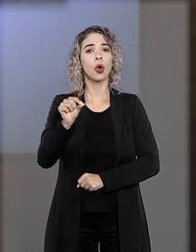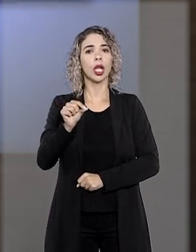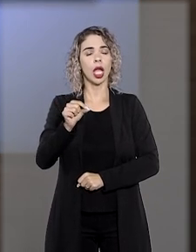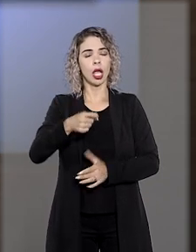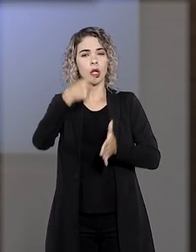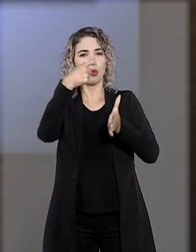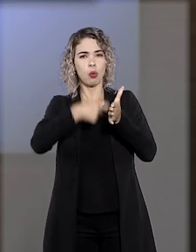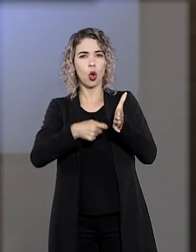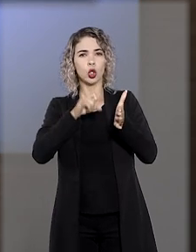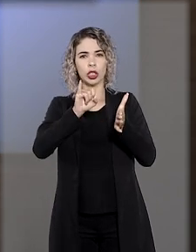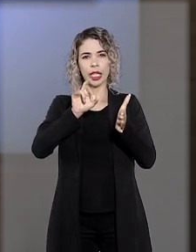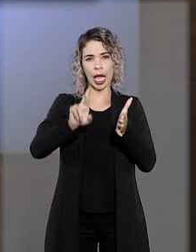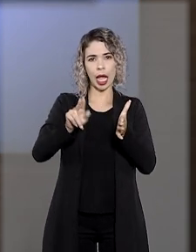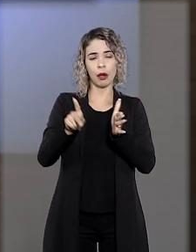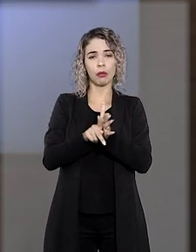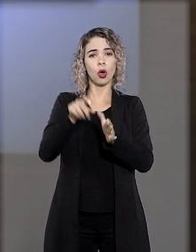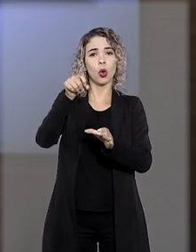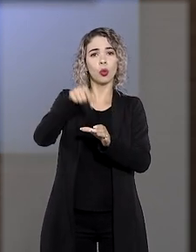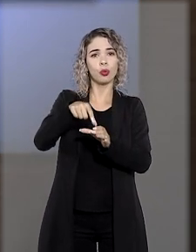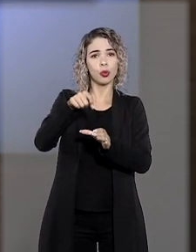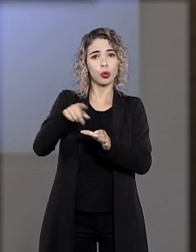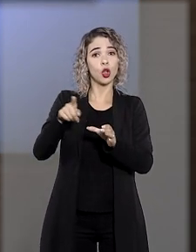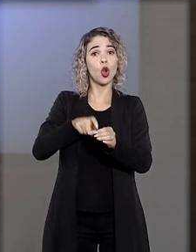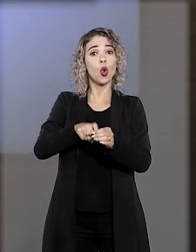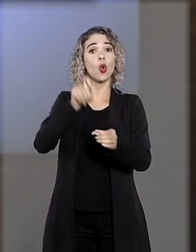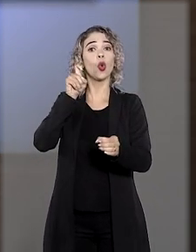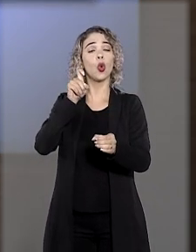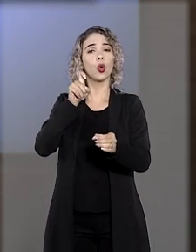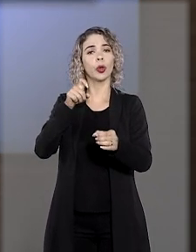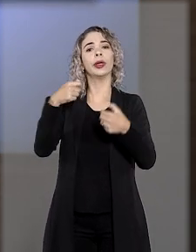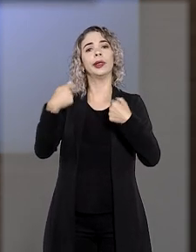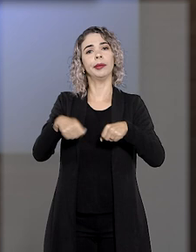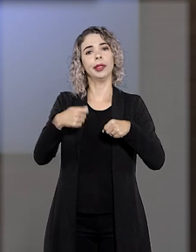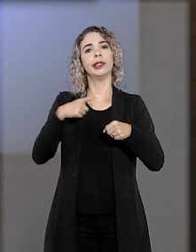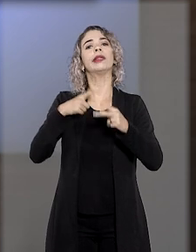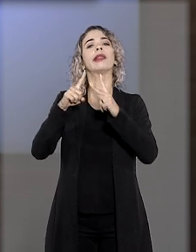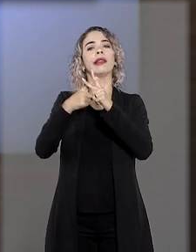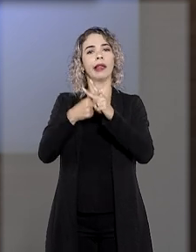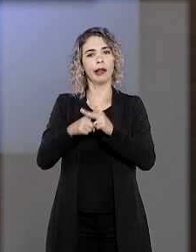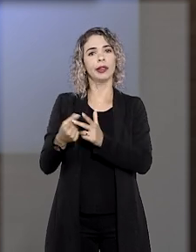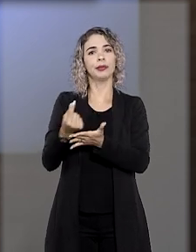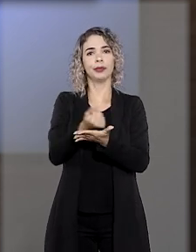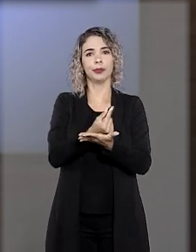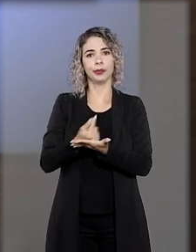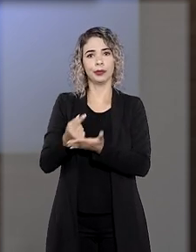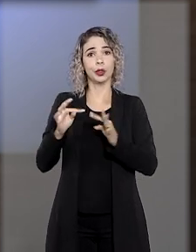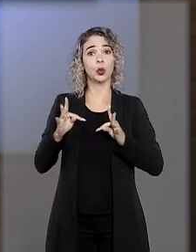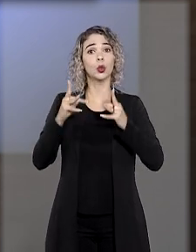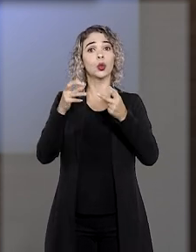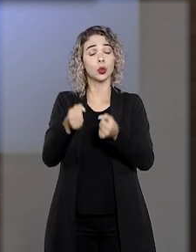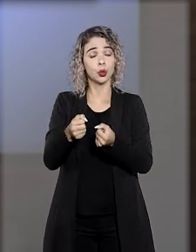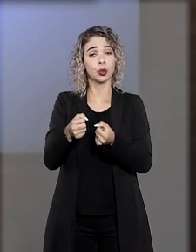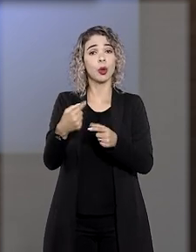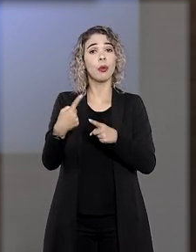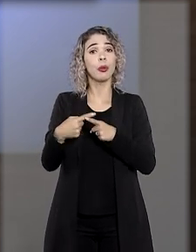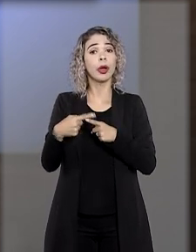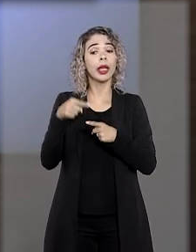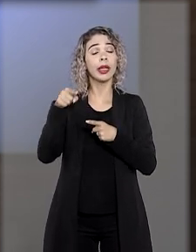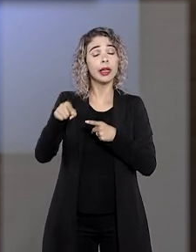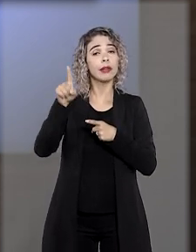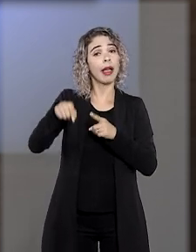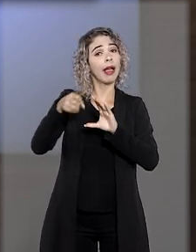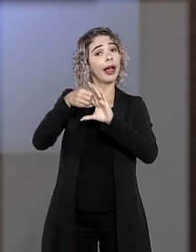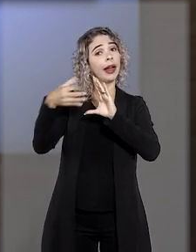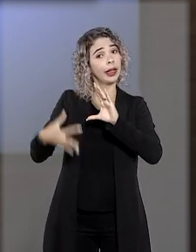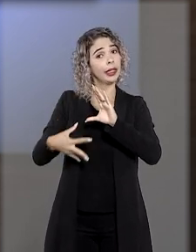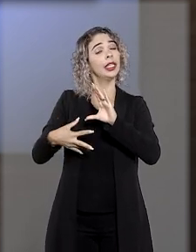que o imposto de renda e a contribuição social sobre o lucro líquido incidem sobre a correção monetária das aplicações financeiras porque